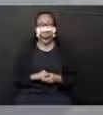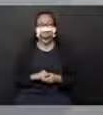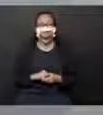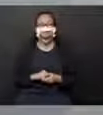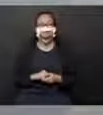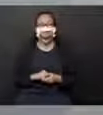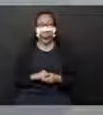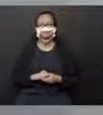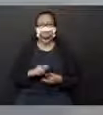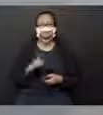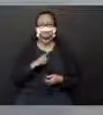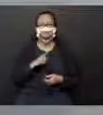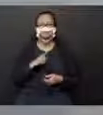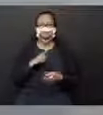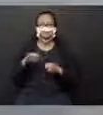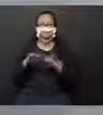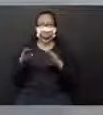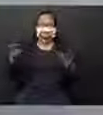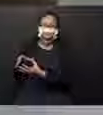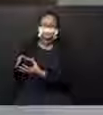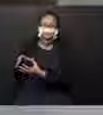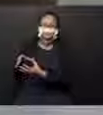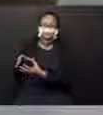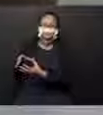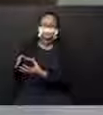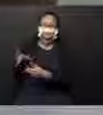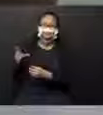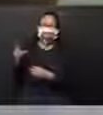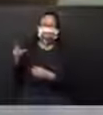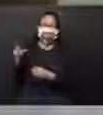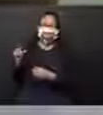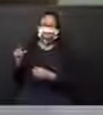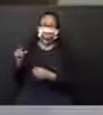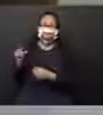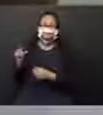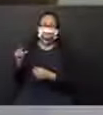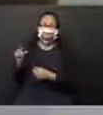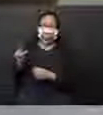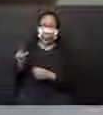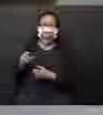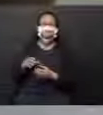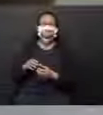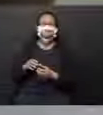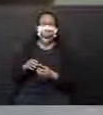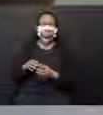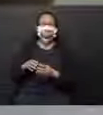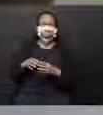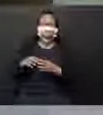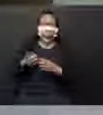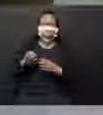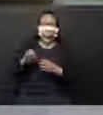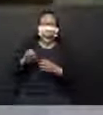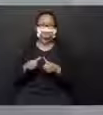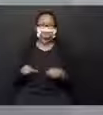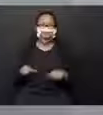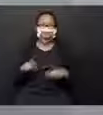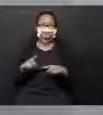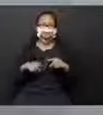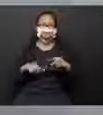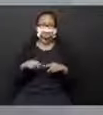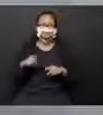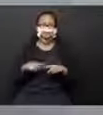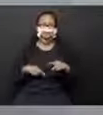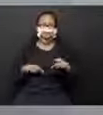eu já tenho o meu anteparo aqui. Então, vamos lá, turminha. Já estou com os meus materiais